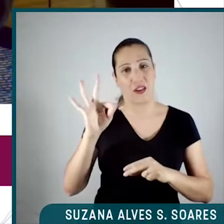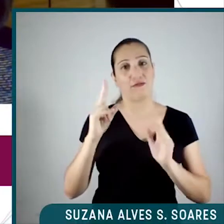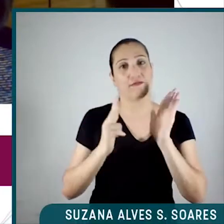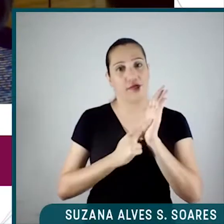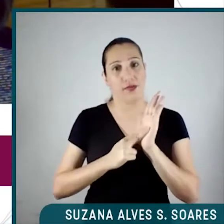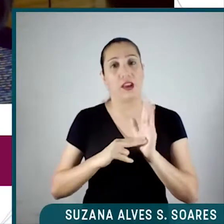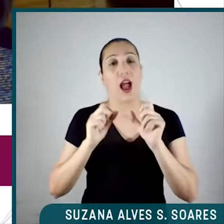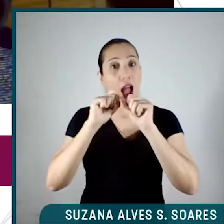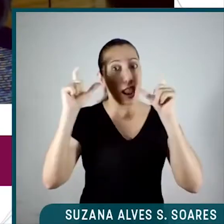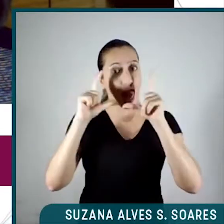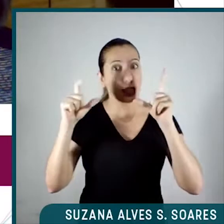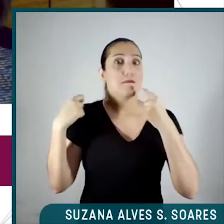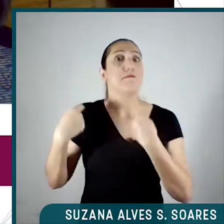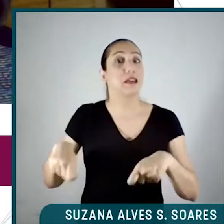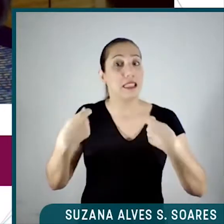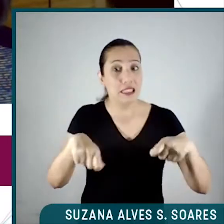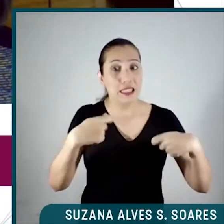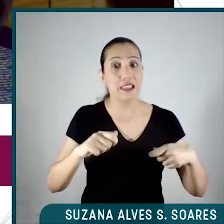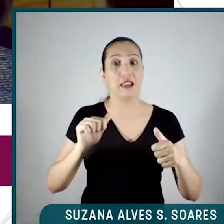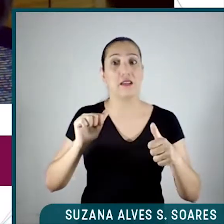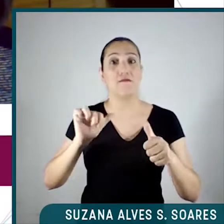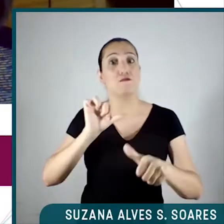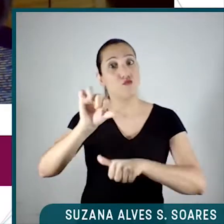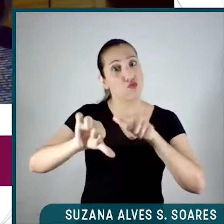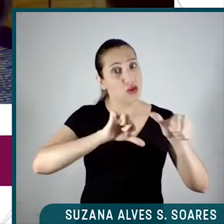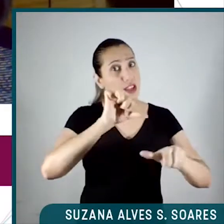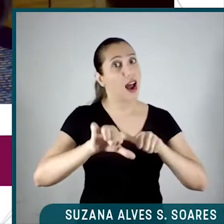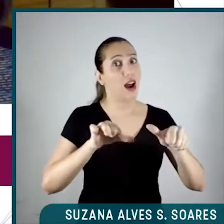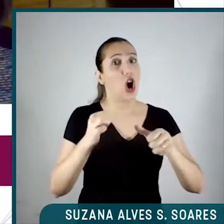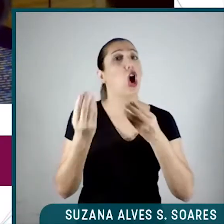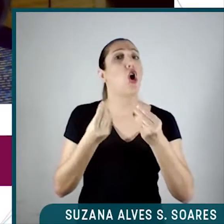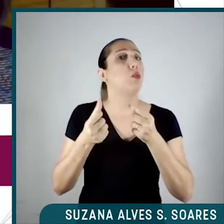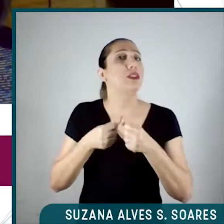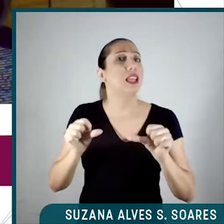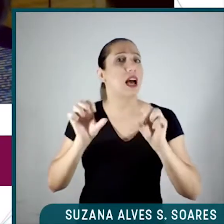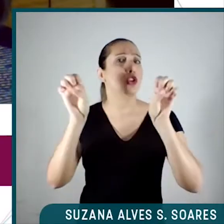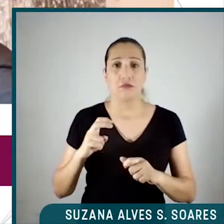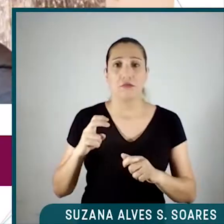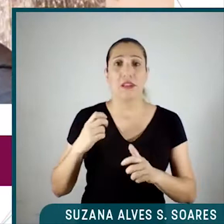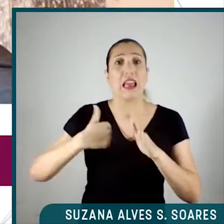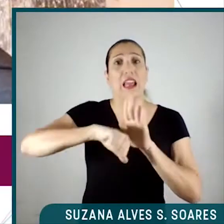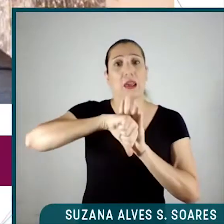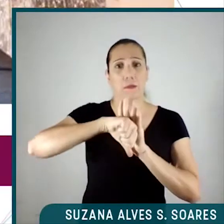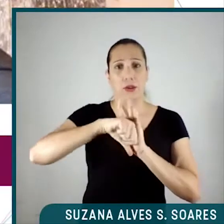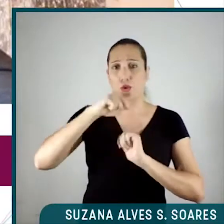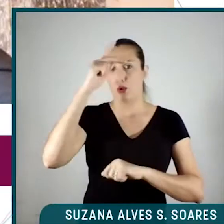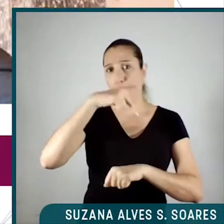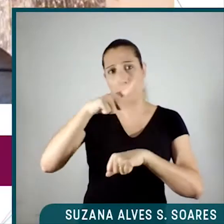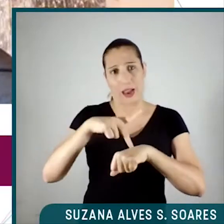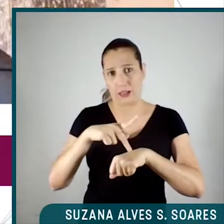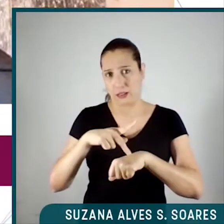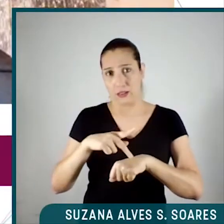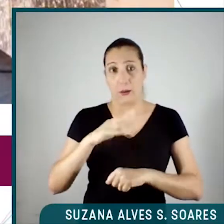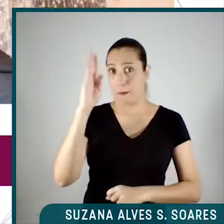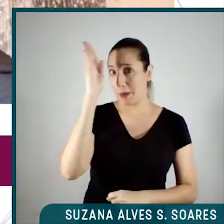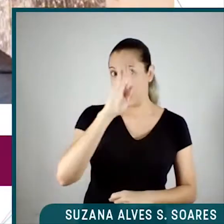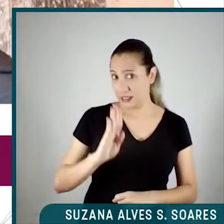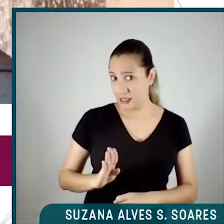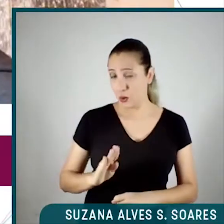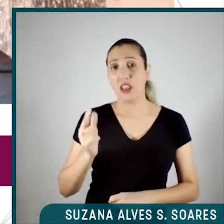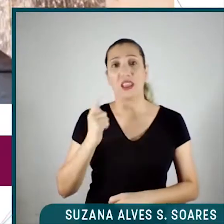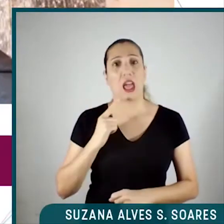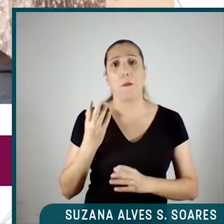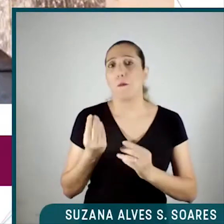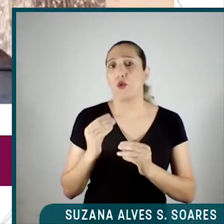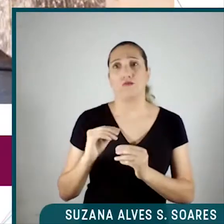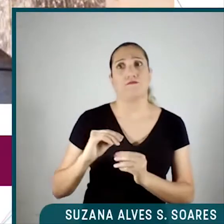necessidade de mudarmos a estrutura do sistema prisional brasileiro. O Brasil é um país que tem níveis altíssimos de